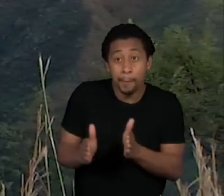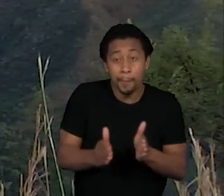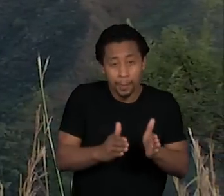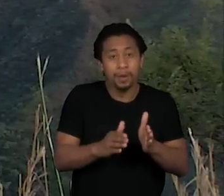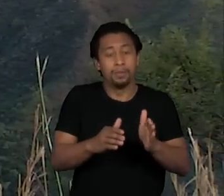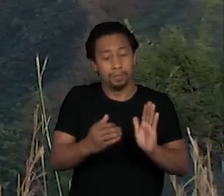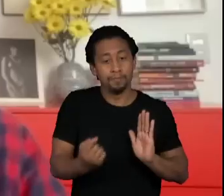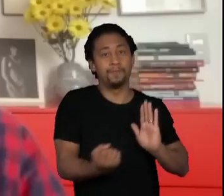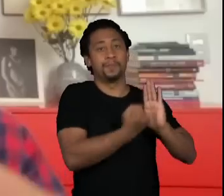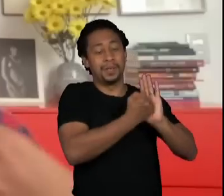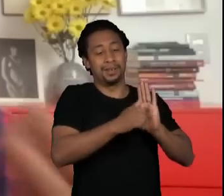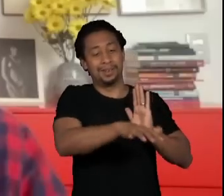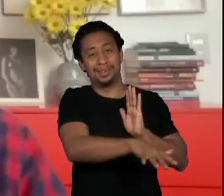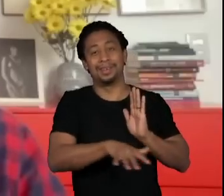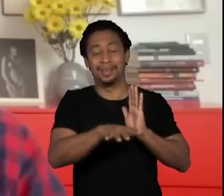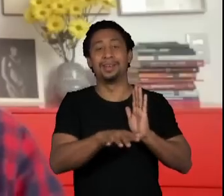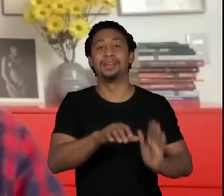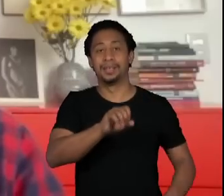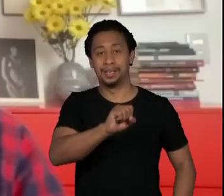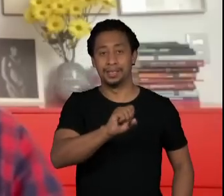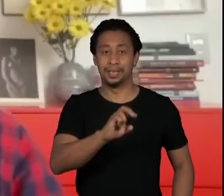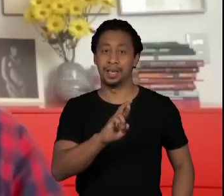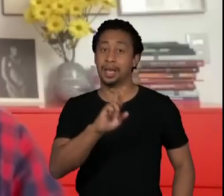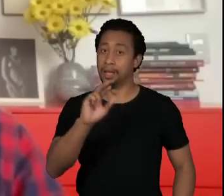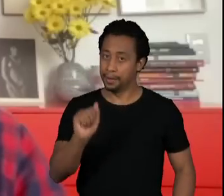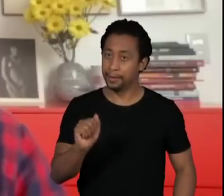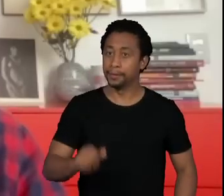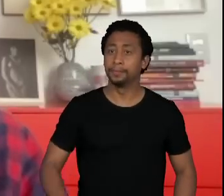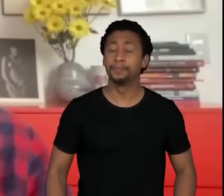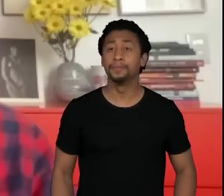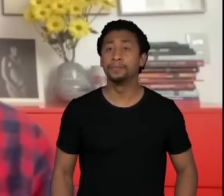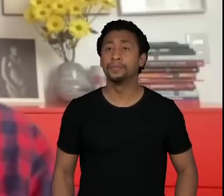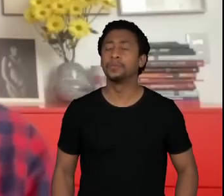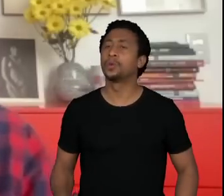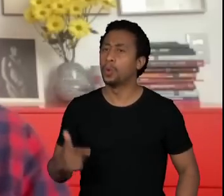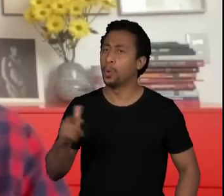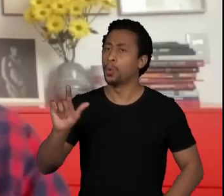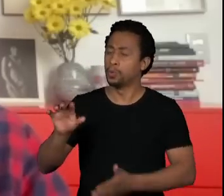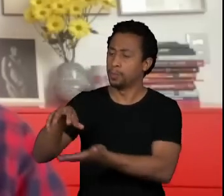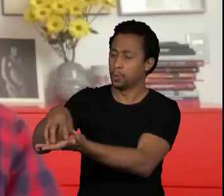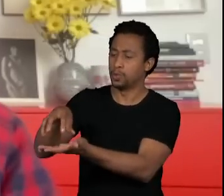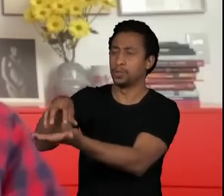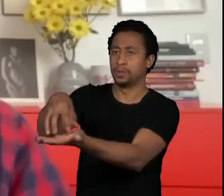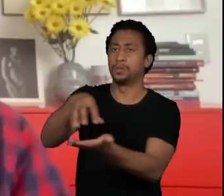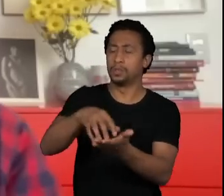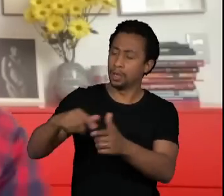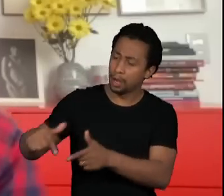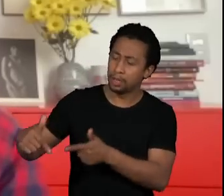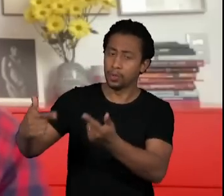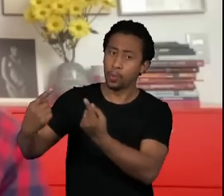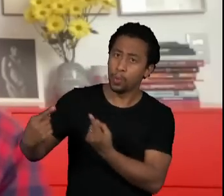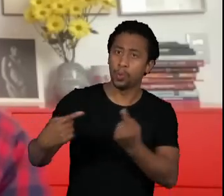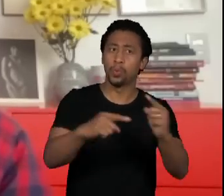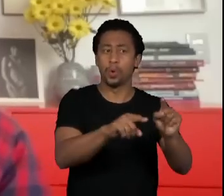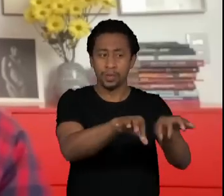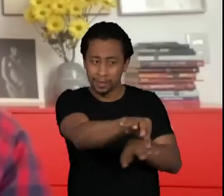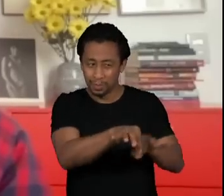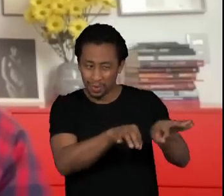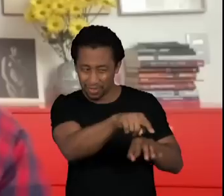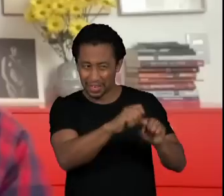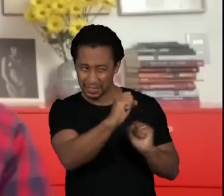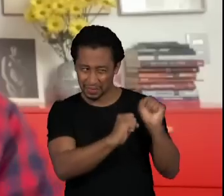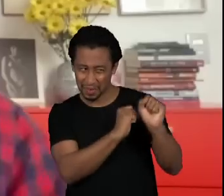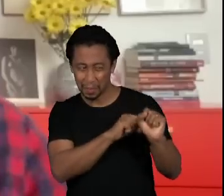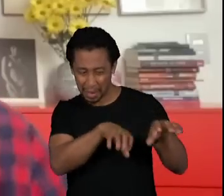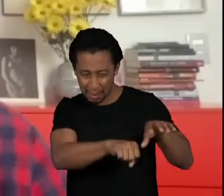serra. Há outras ações de organizações da sociedade civil contra esse projeto e o a gente reivindica em primeiro momento é que justiça seja